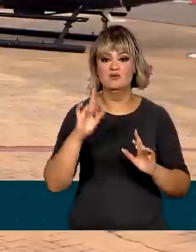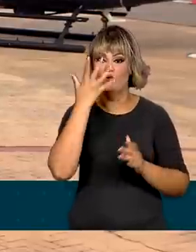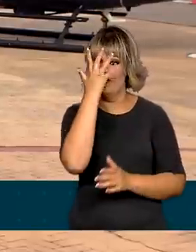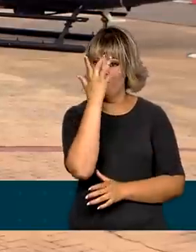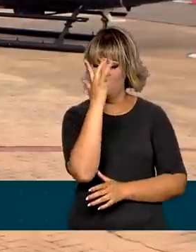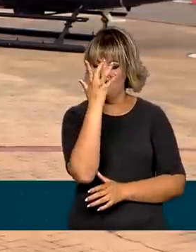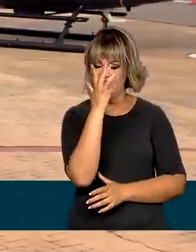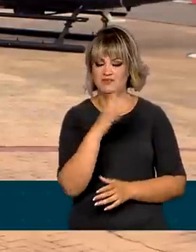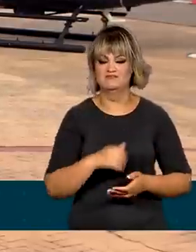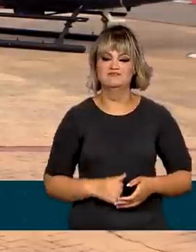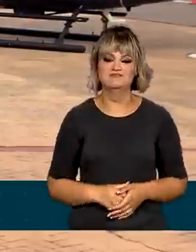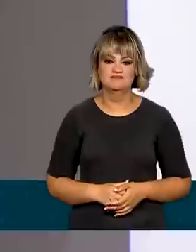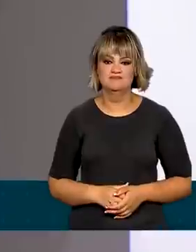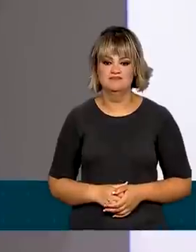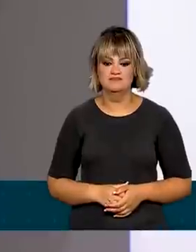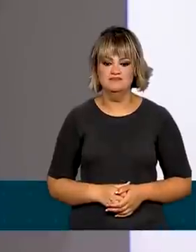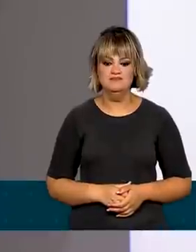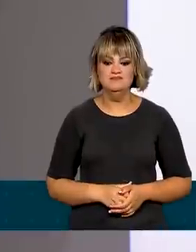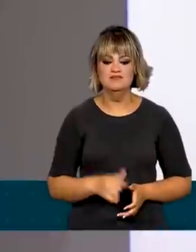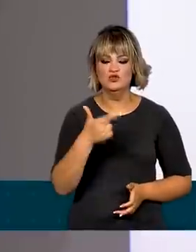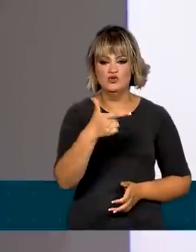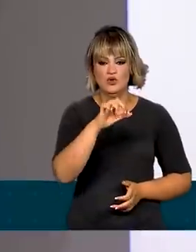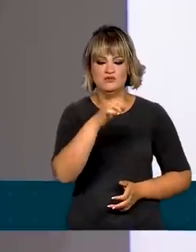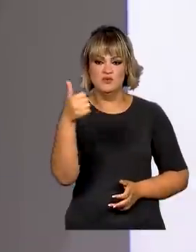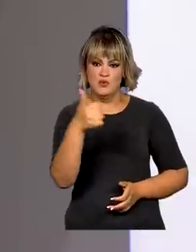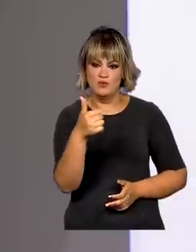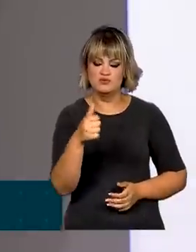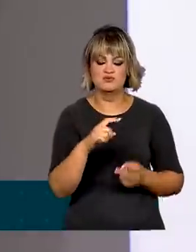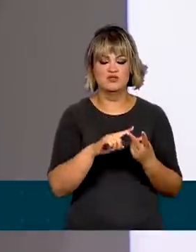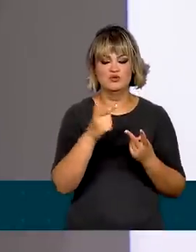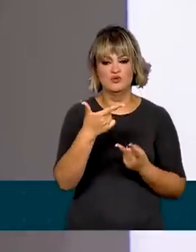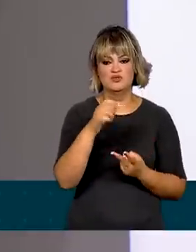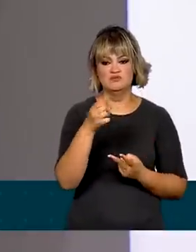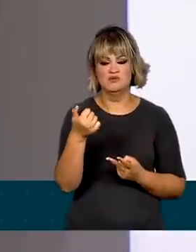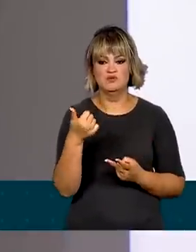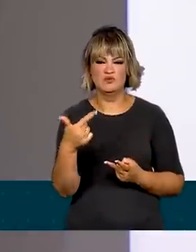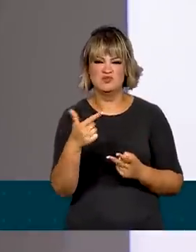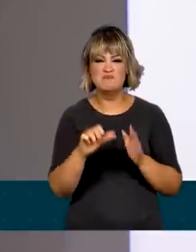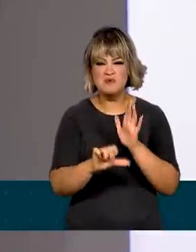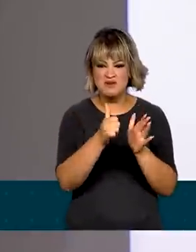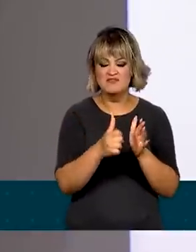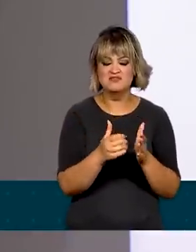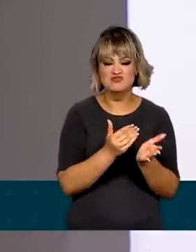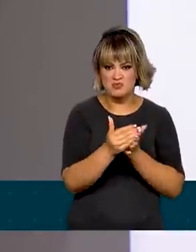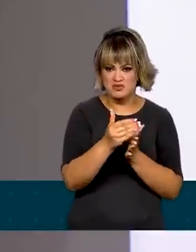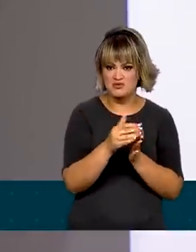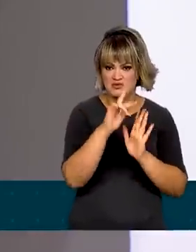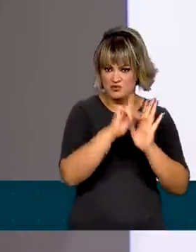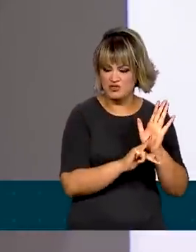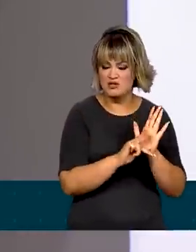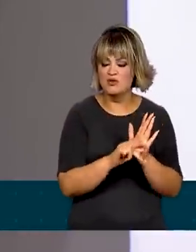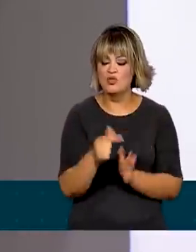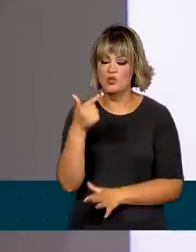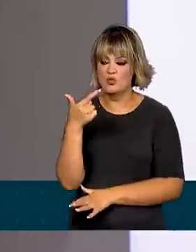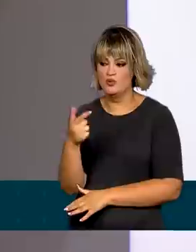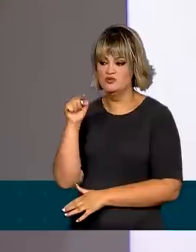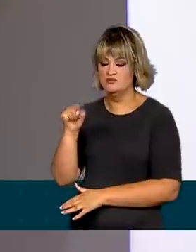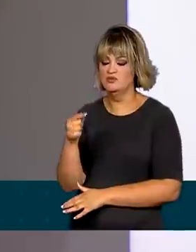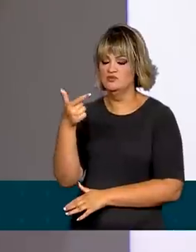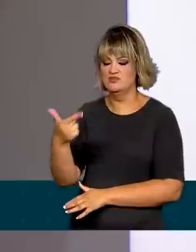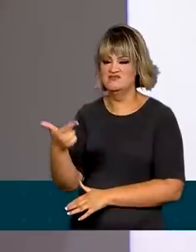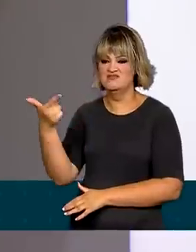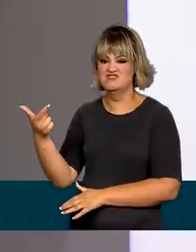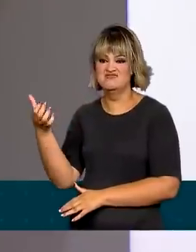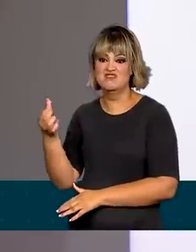em fevereiro do ano que vem. Em 2011 e 2012, com a primeira edição da Operação Rodovida, foram 2.226